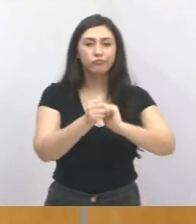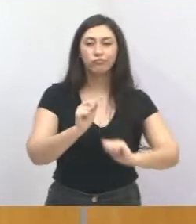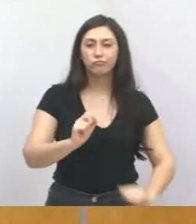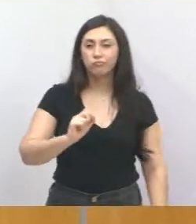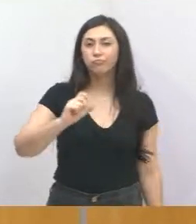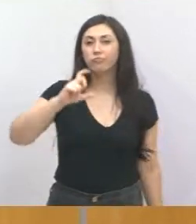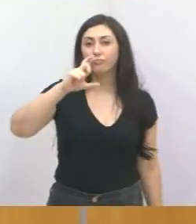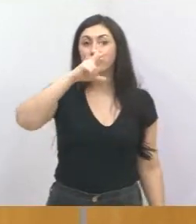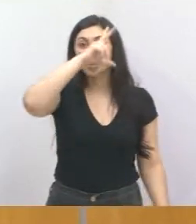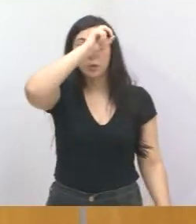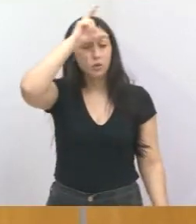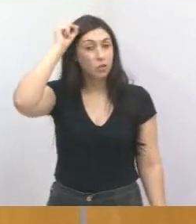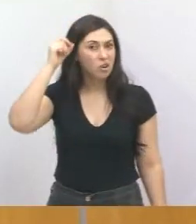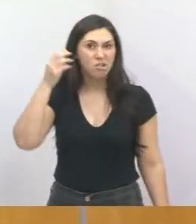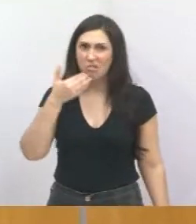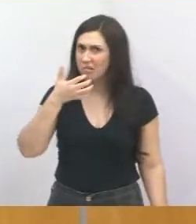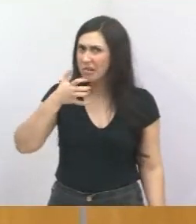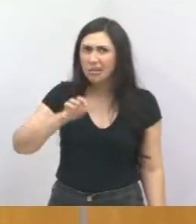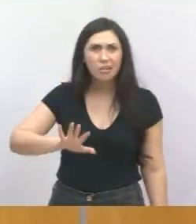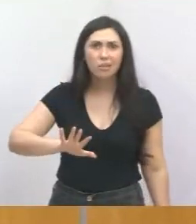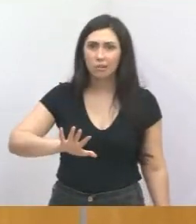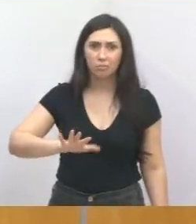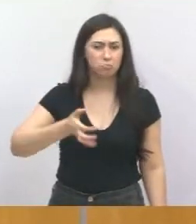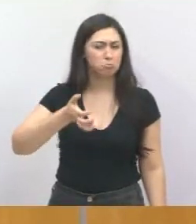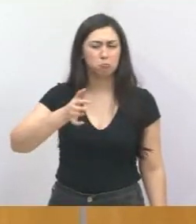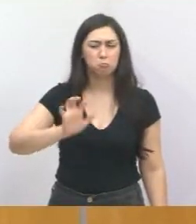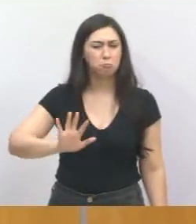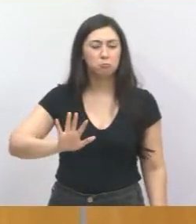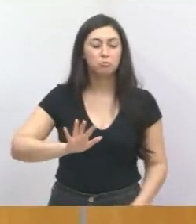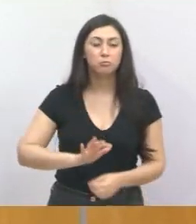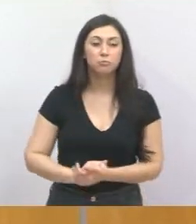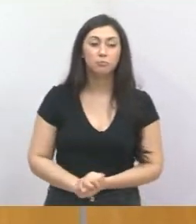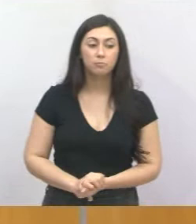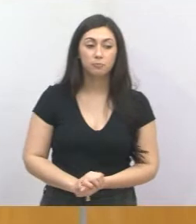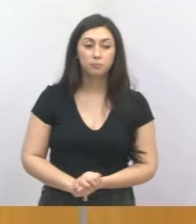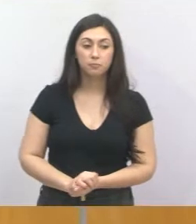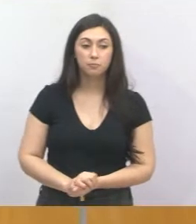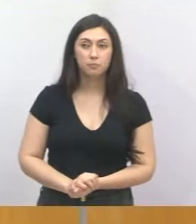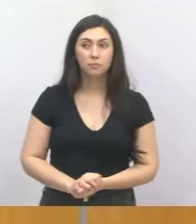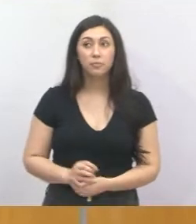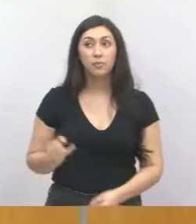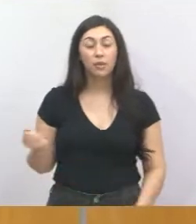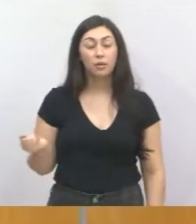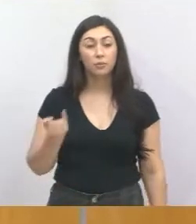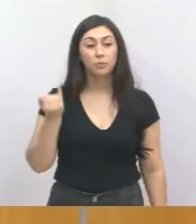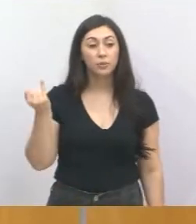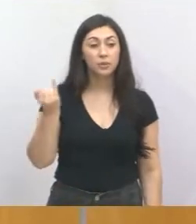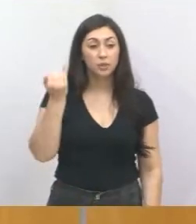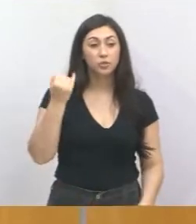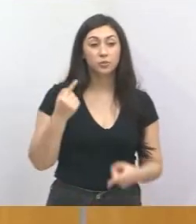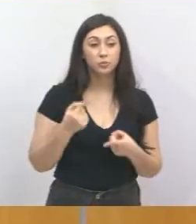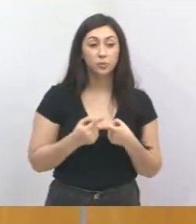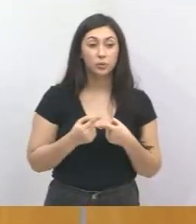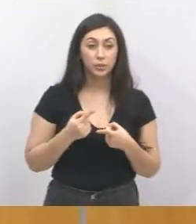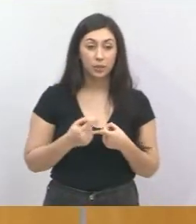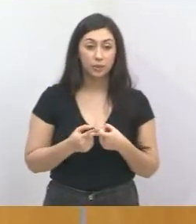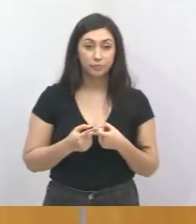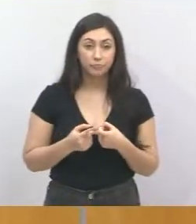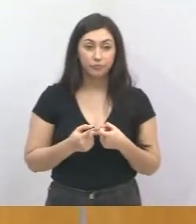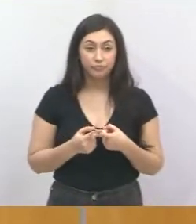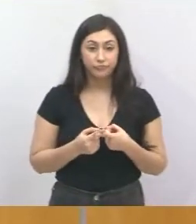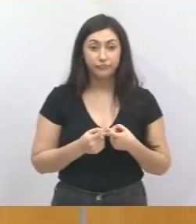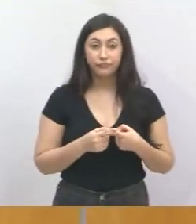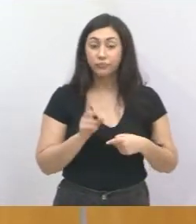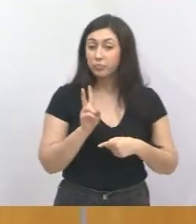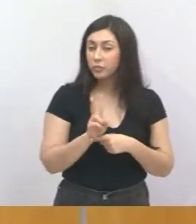que o prefeito não queria repassar a essa categoria. Isso é muito importante porque cuidar da